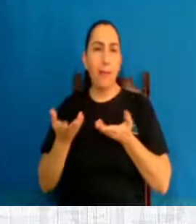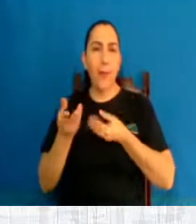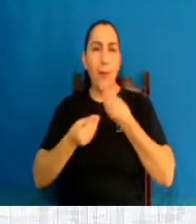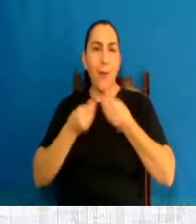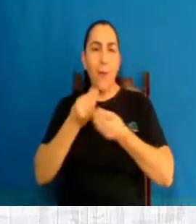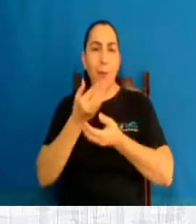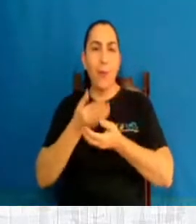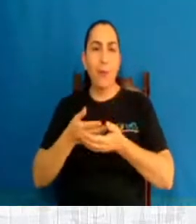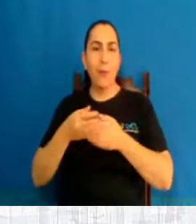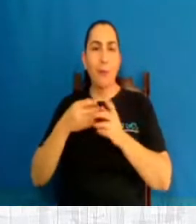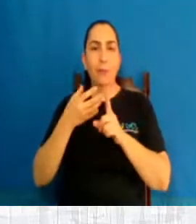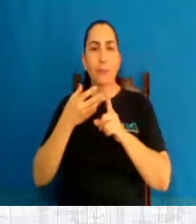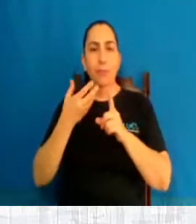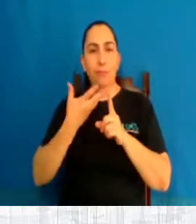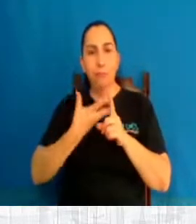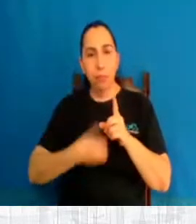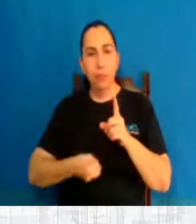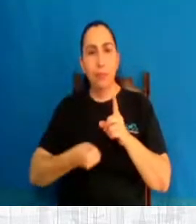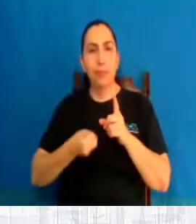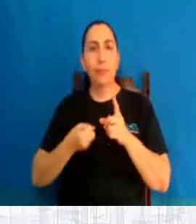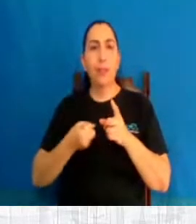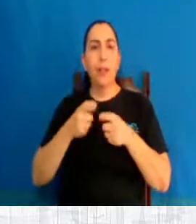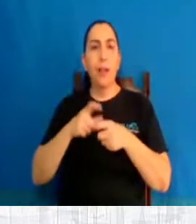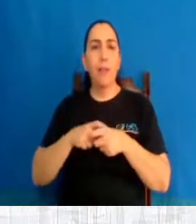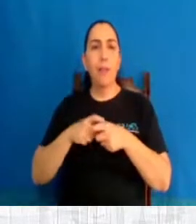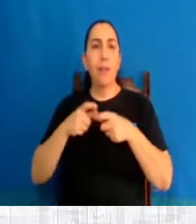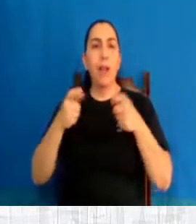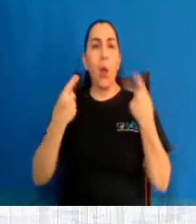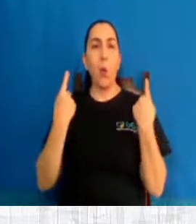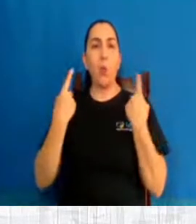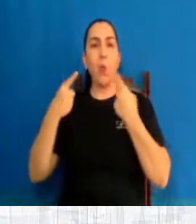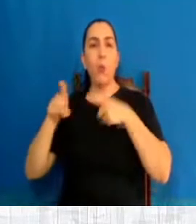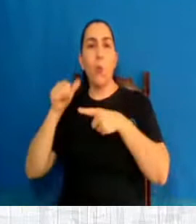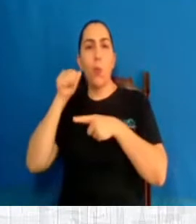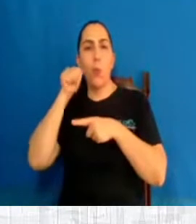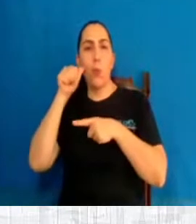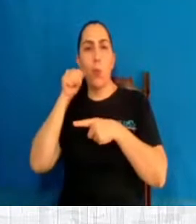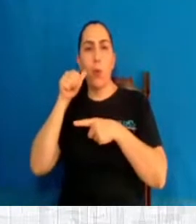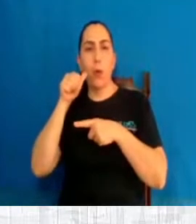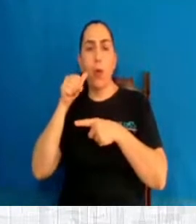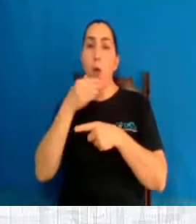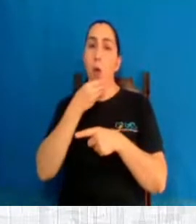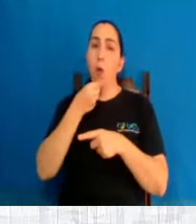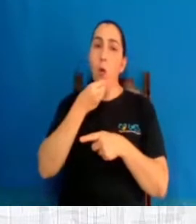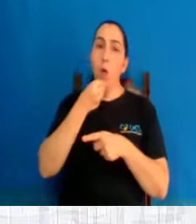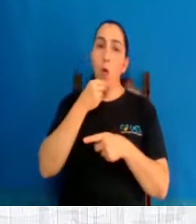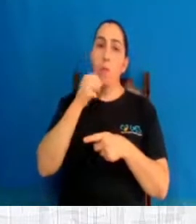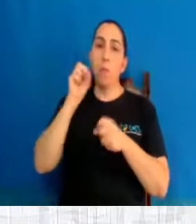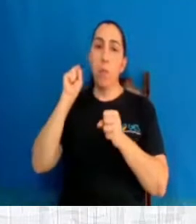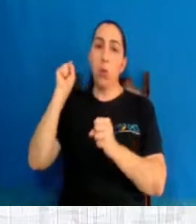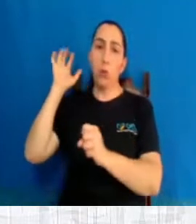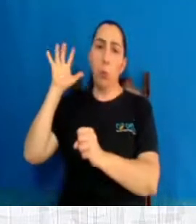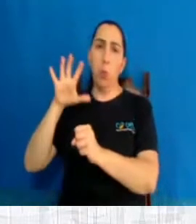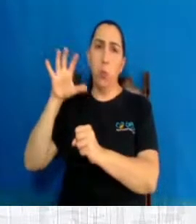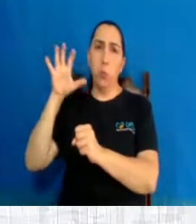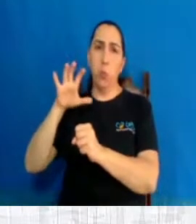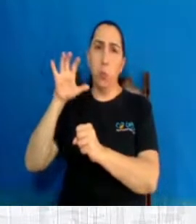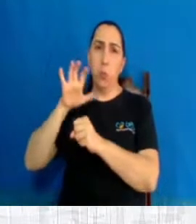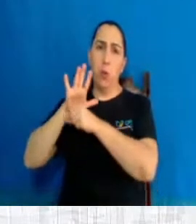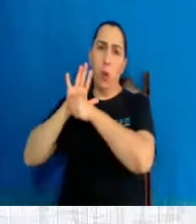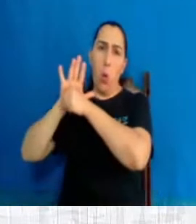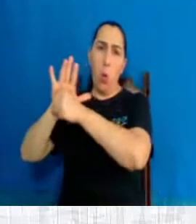acontece ainda hoje nos Estados Unidos. Aumento da opressão contra as mulheres, o parceiro vai poder obrigá-las com mais facilidade